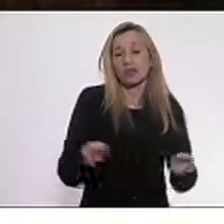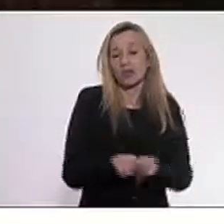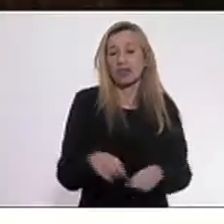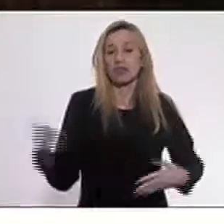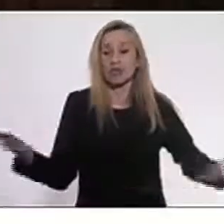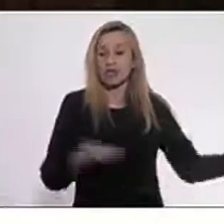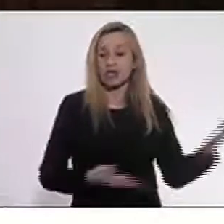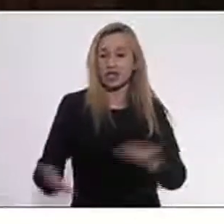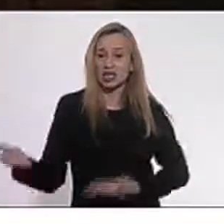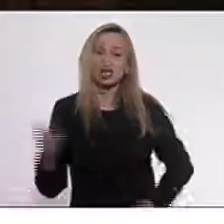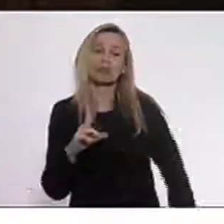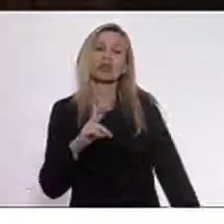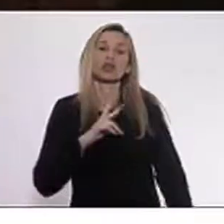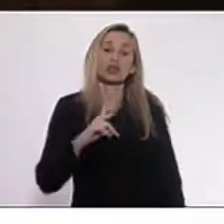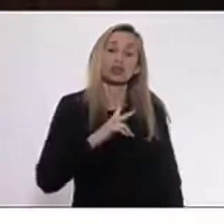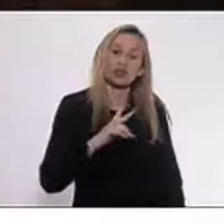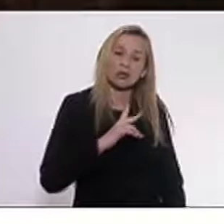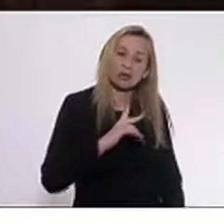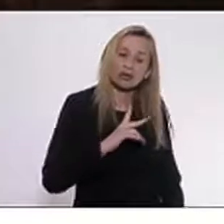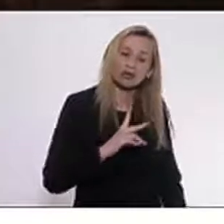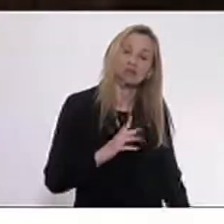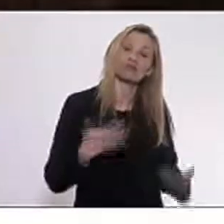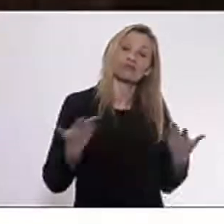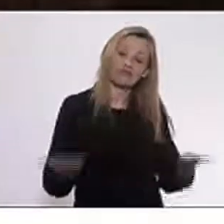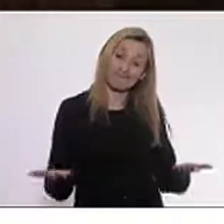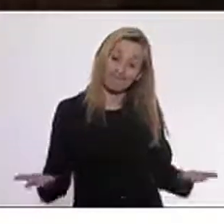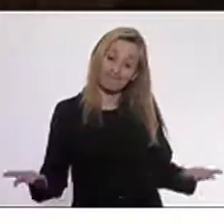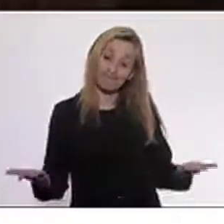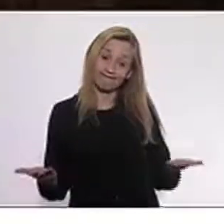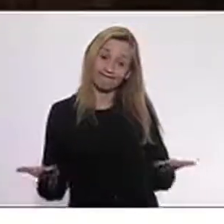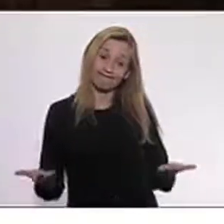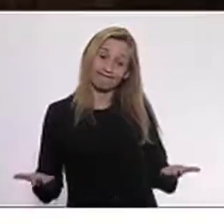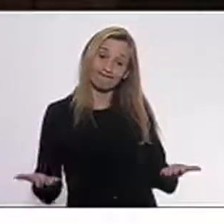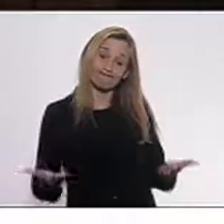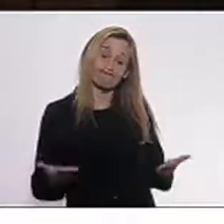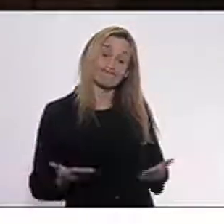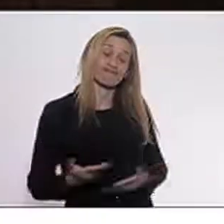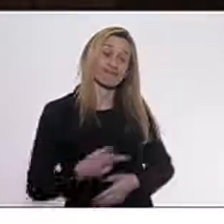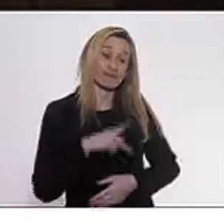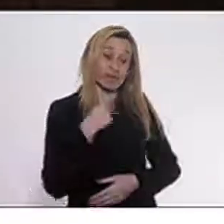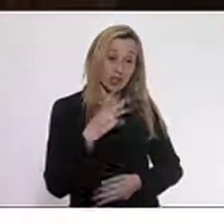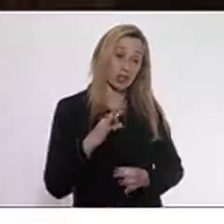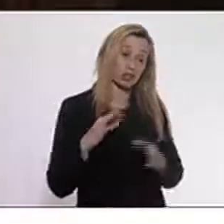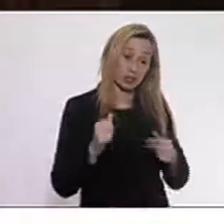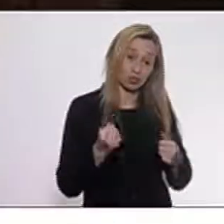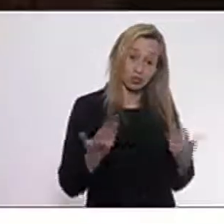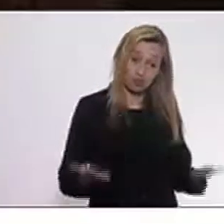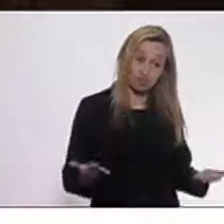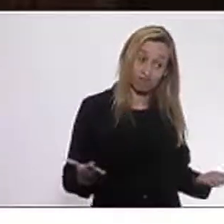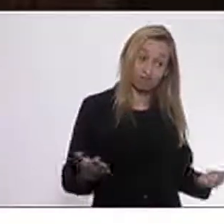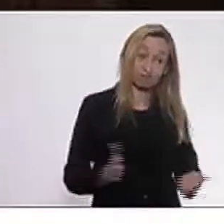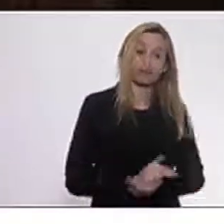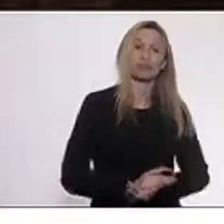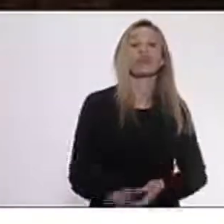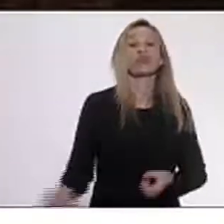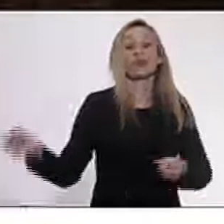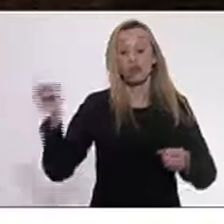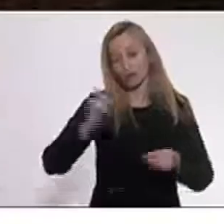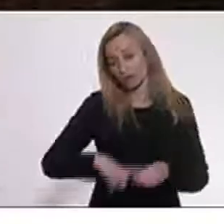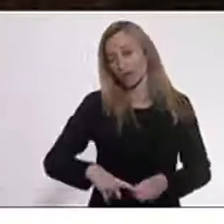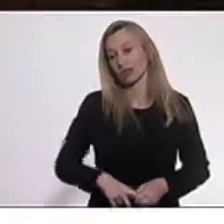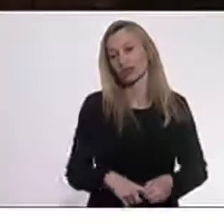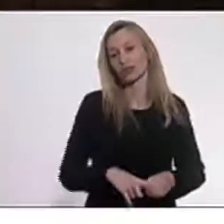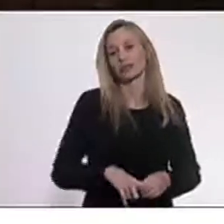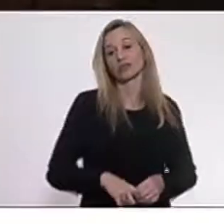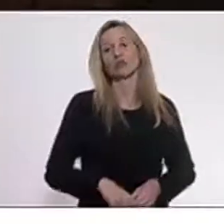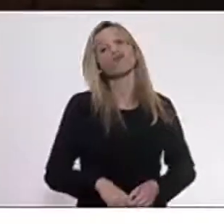privada para tanto. Feito a advertência, senhor presidente, voltemos aqui